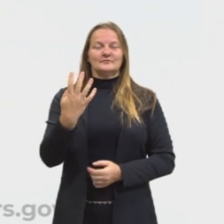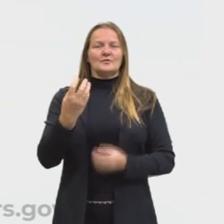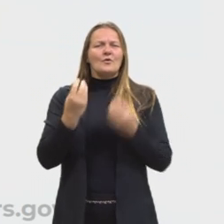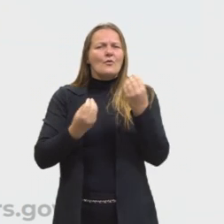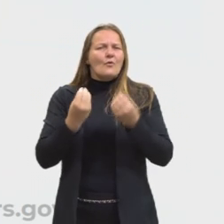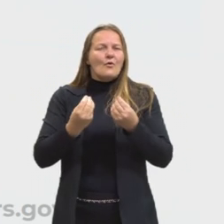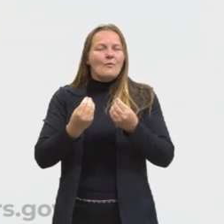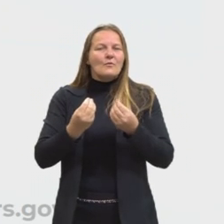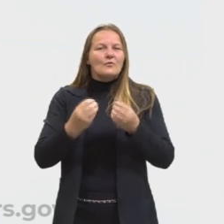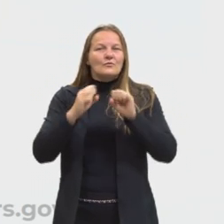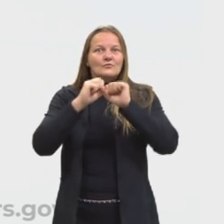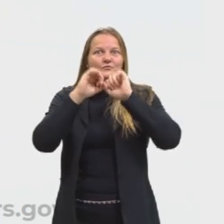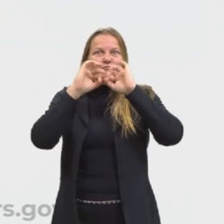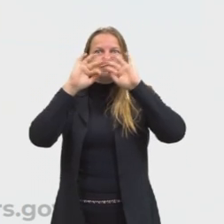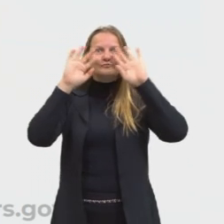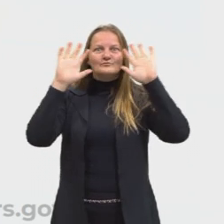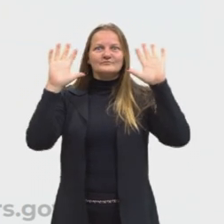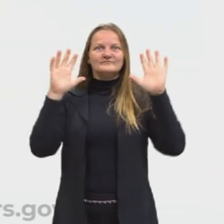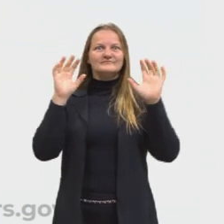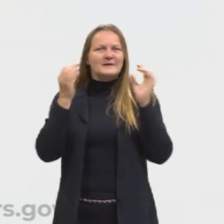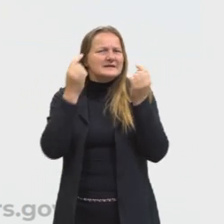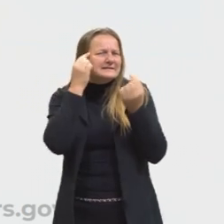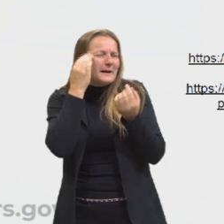interpretar gráficos.